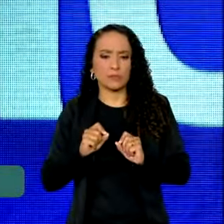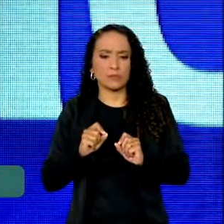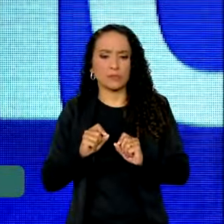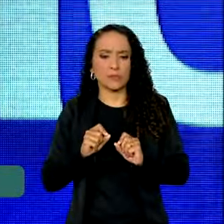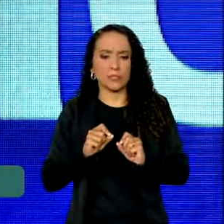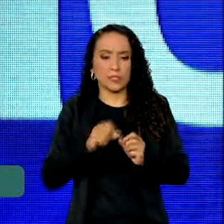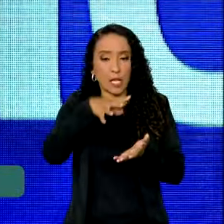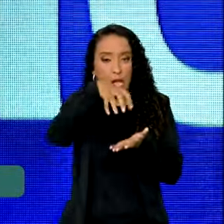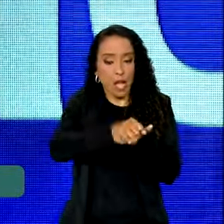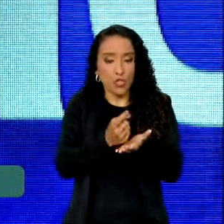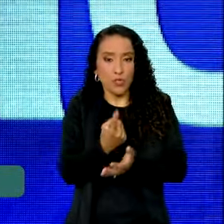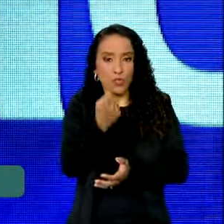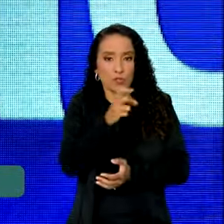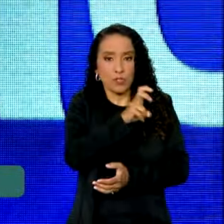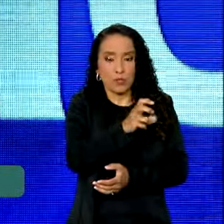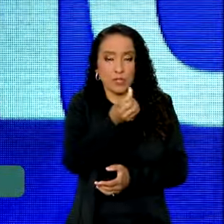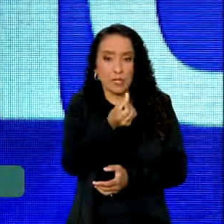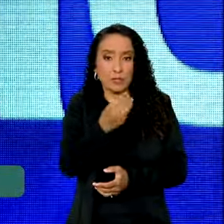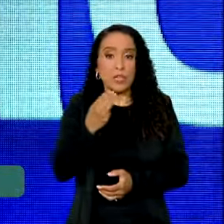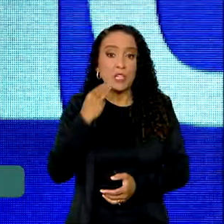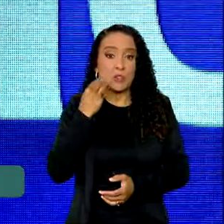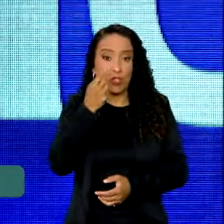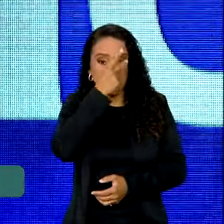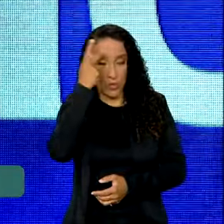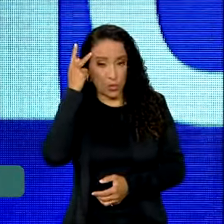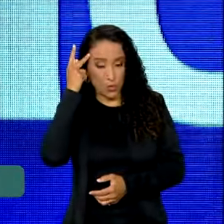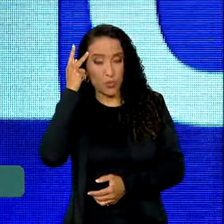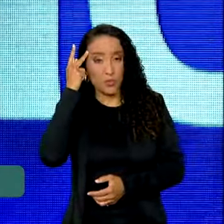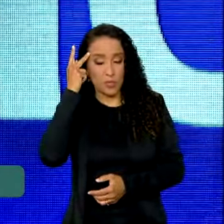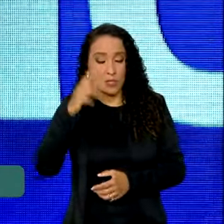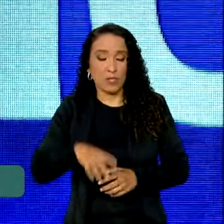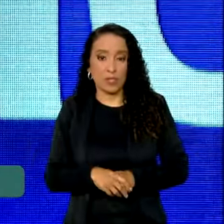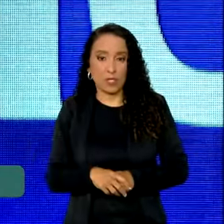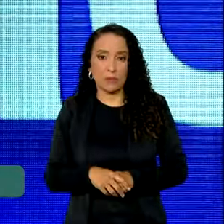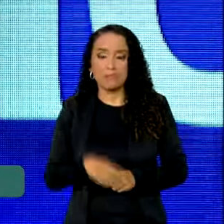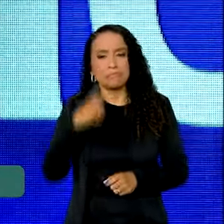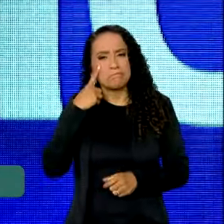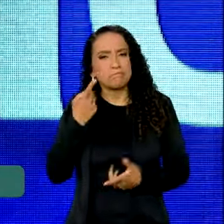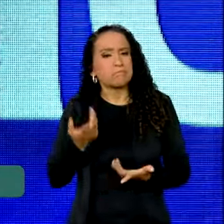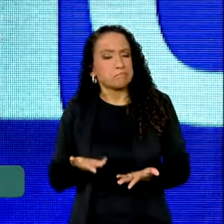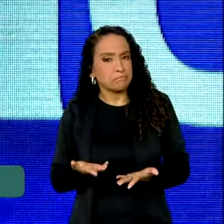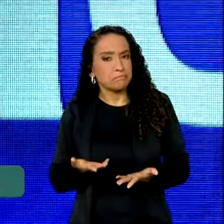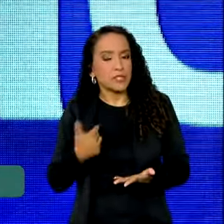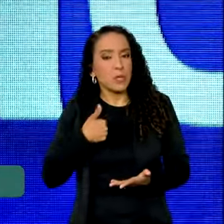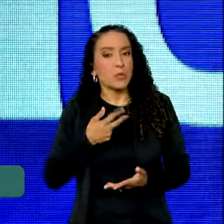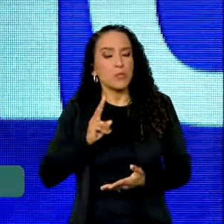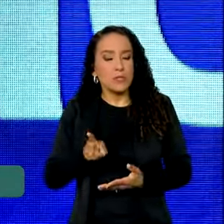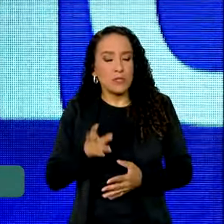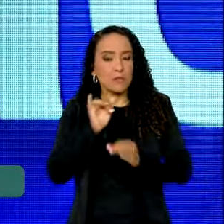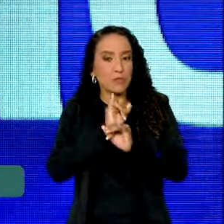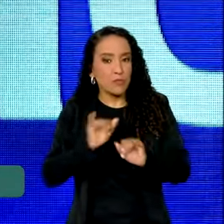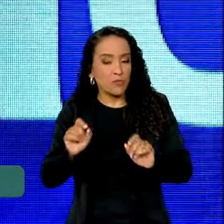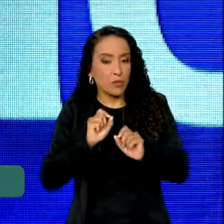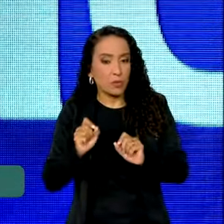Cadastro Único 56 milhões de pessoas. E vejam só, eu sempre digo,